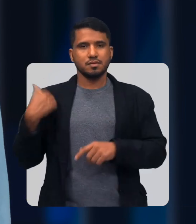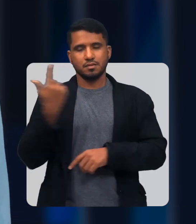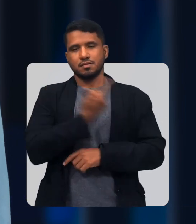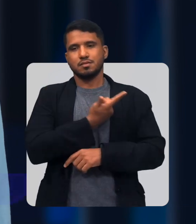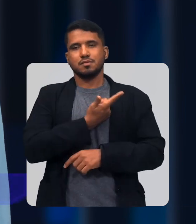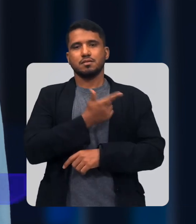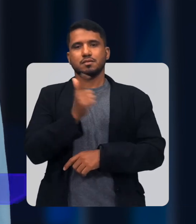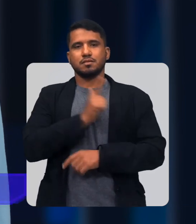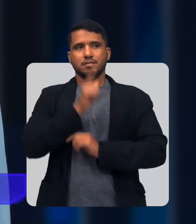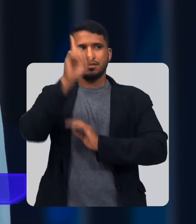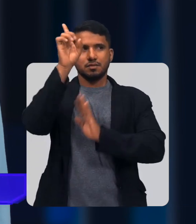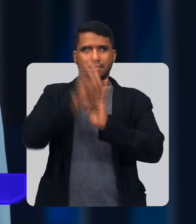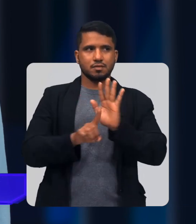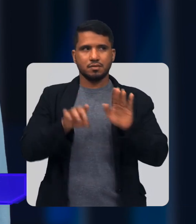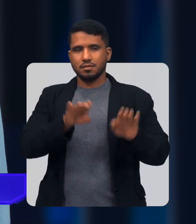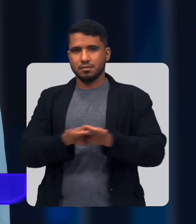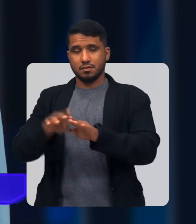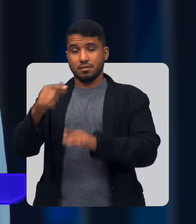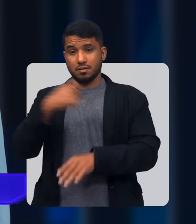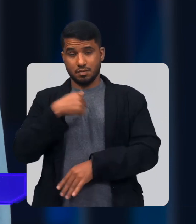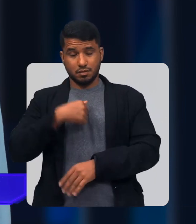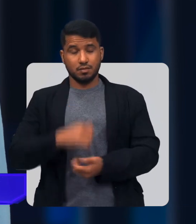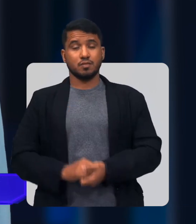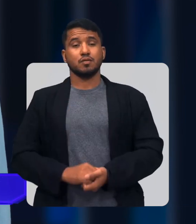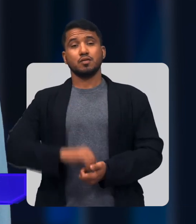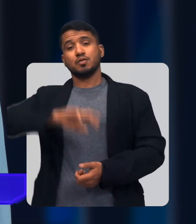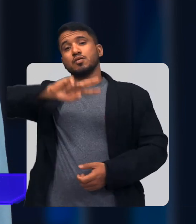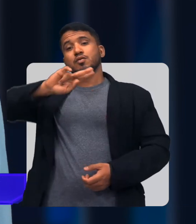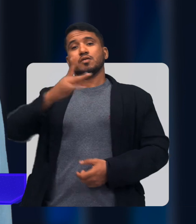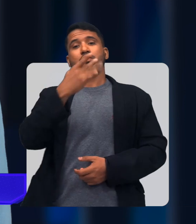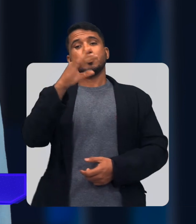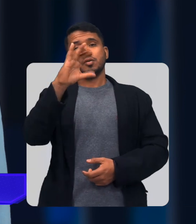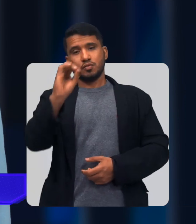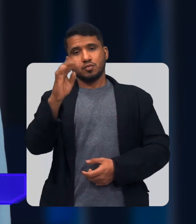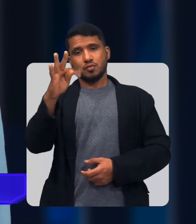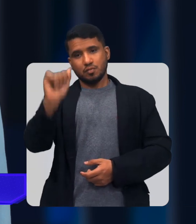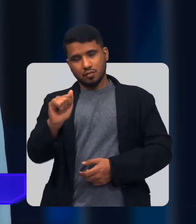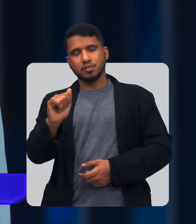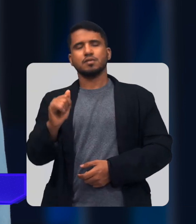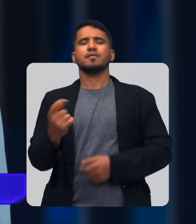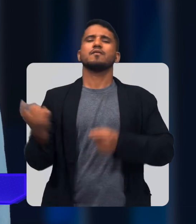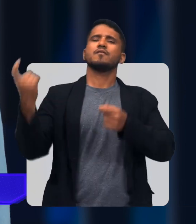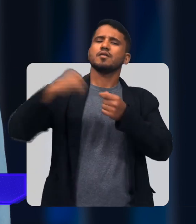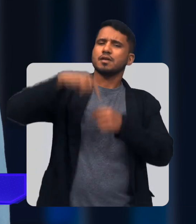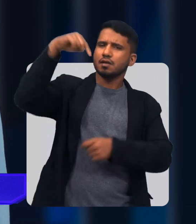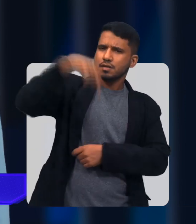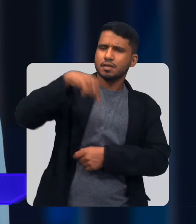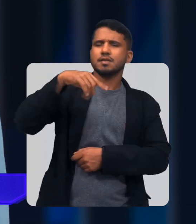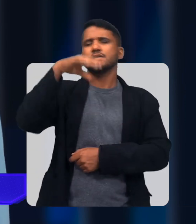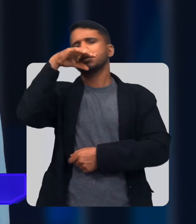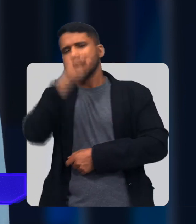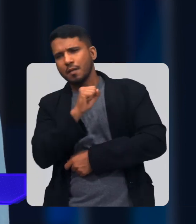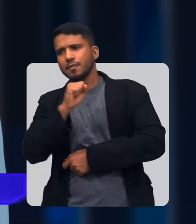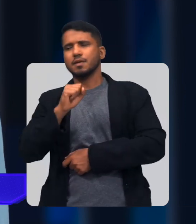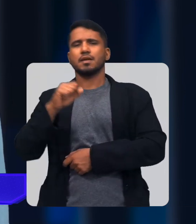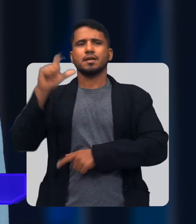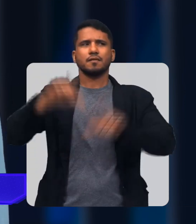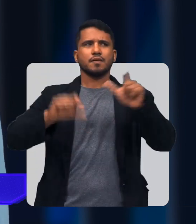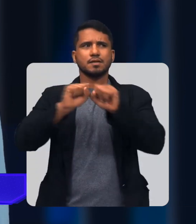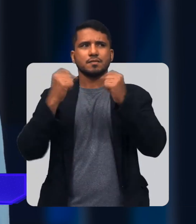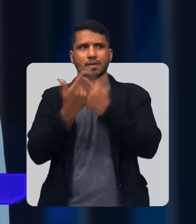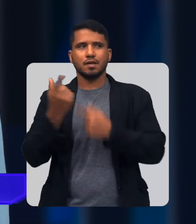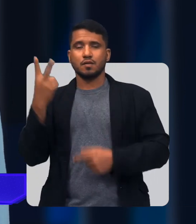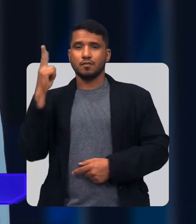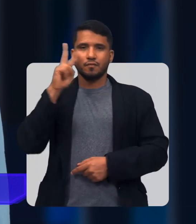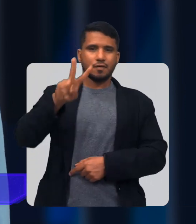Temos direitos iguais Eu O filho da dona Filomena O Chico Costa Estarei de volta Sábado Aqui na TV